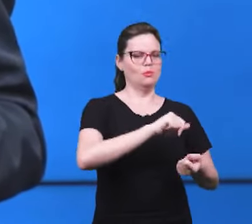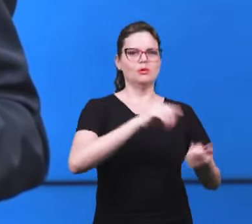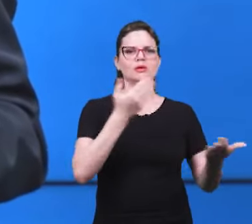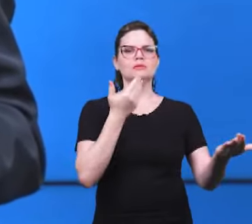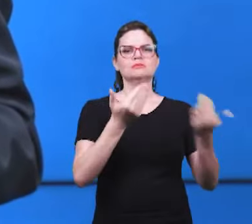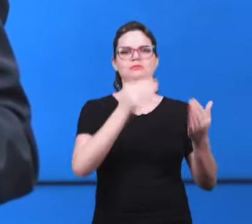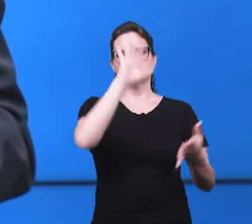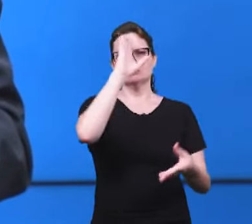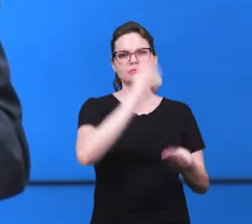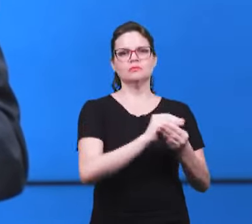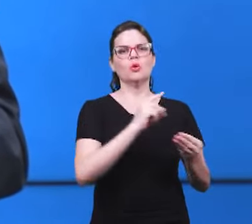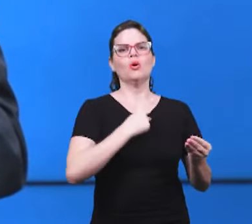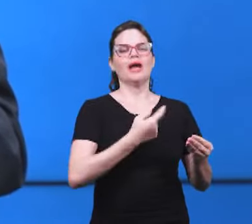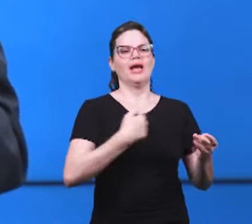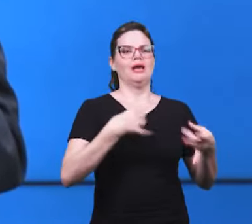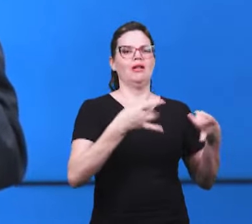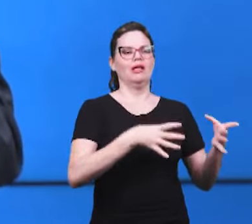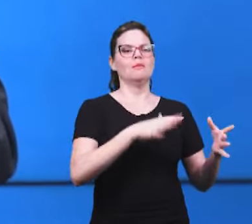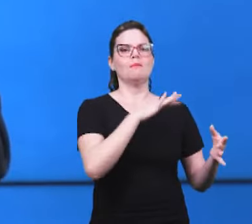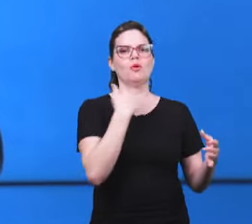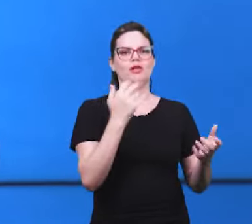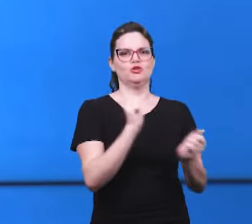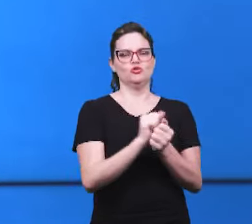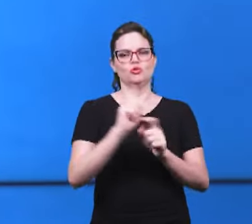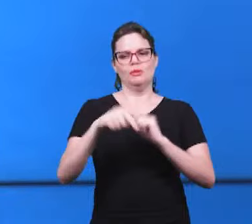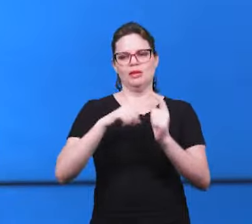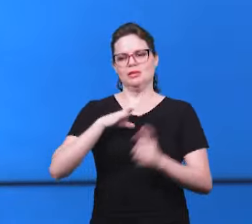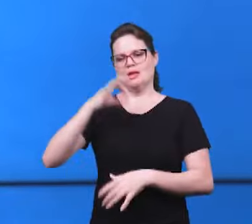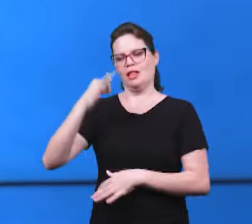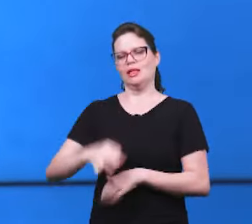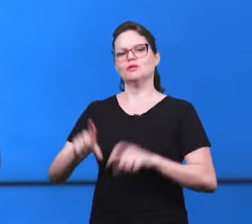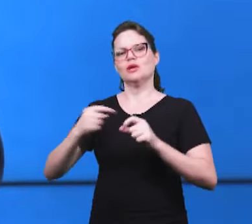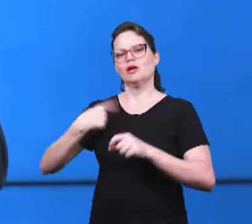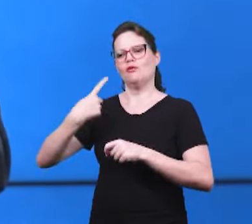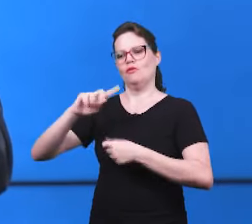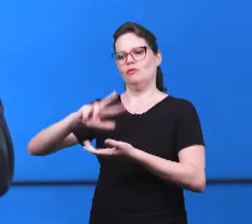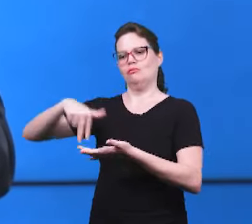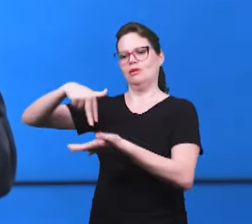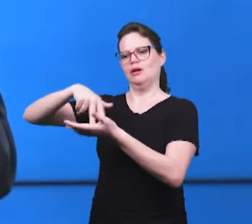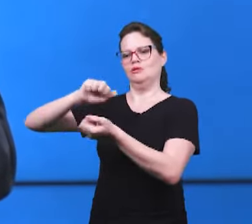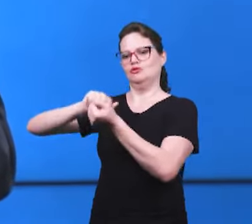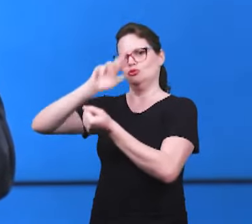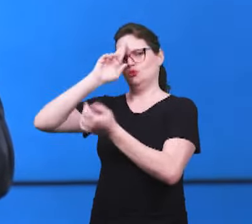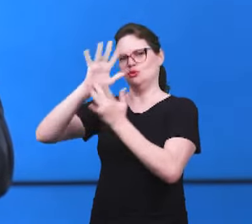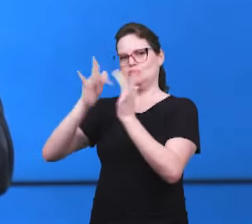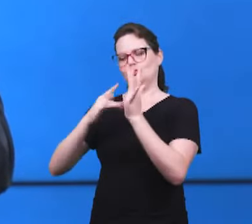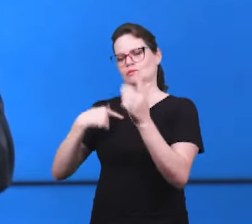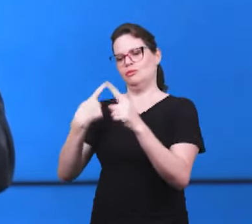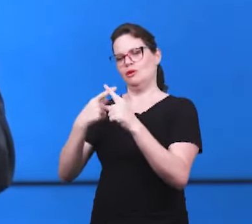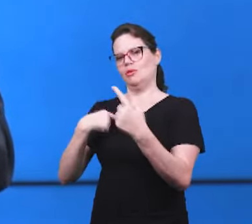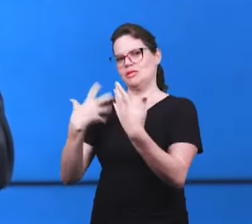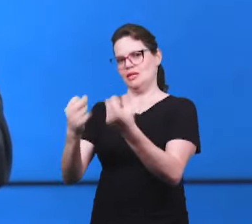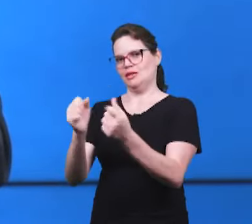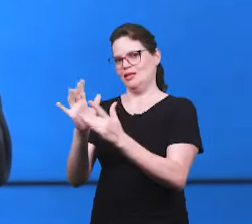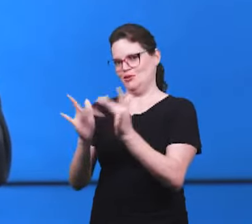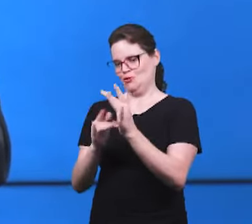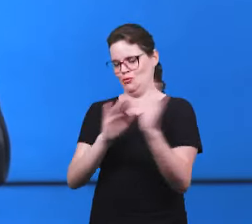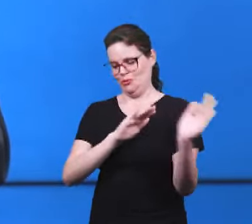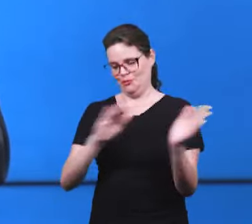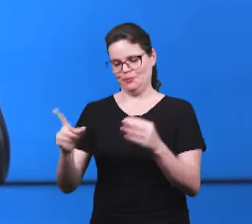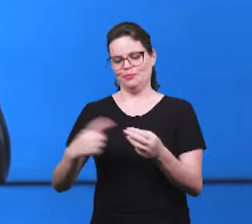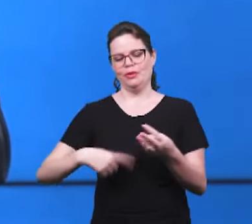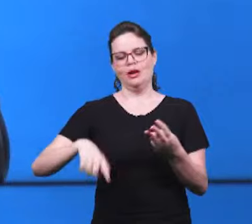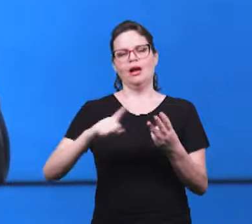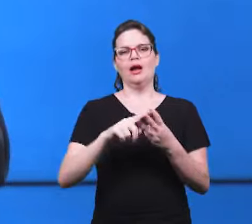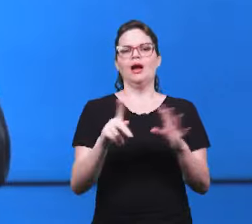certeza de ressuscitar primeiro com ele muito bem colocado na resposta da irmã também na carta Pérgamo capítulo 2 verso